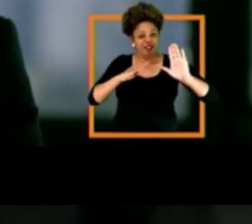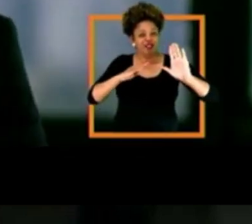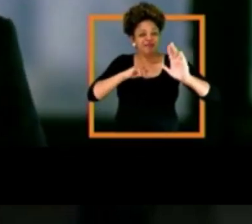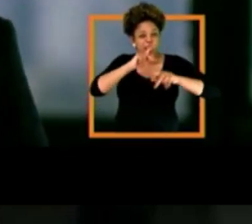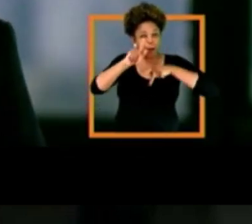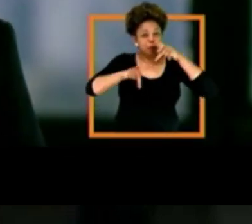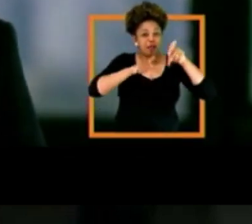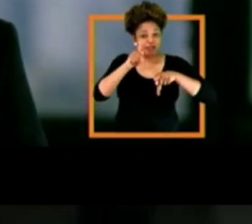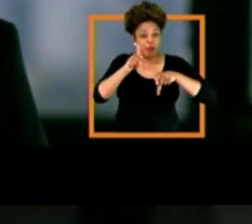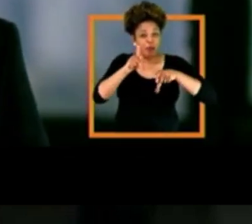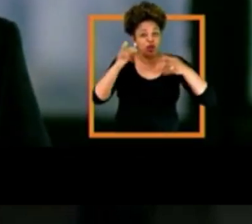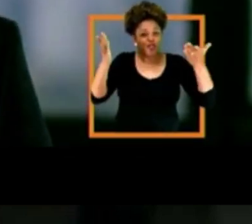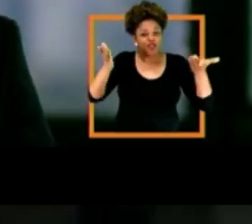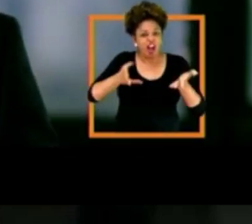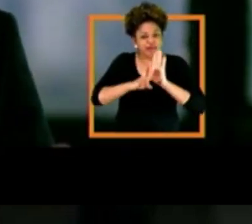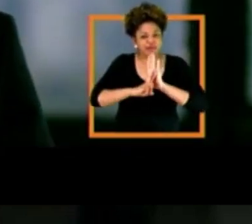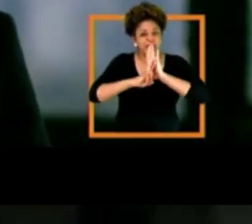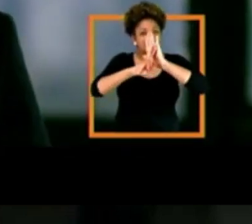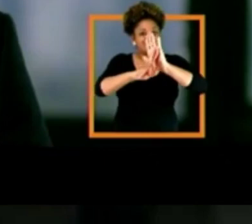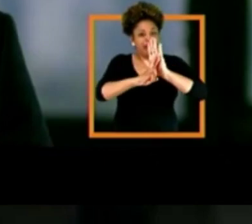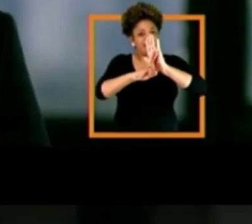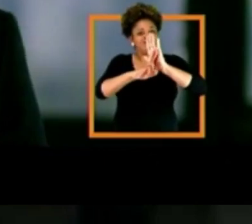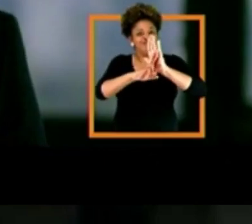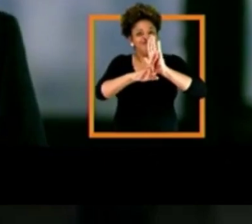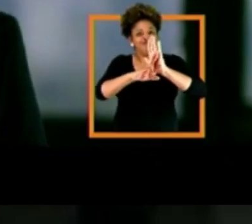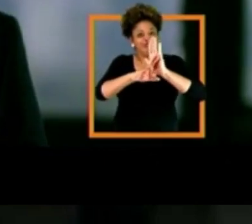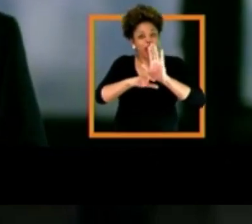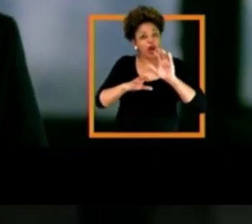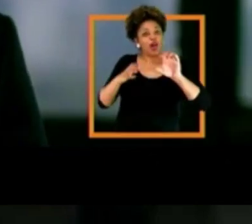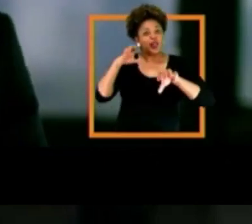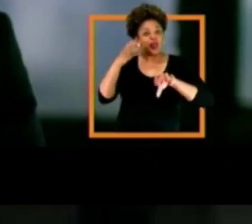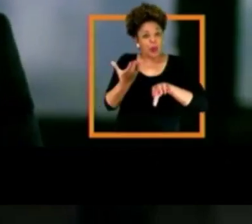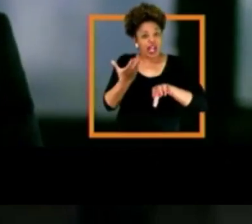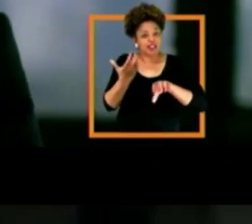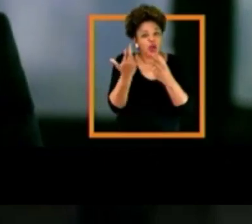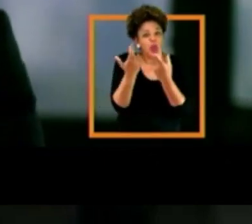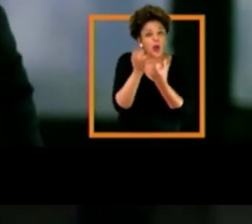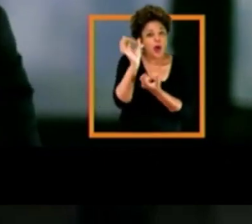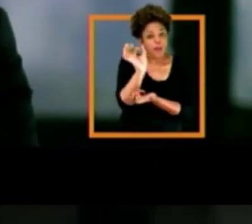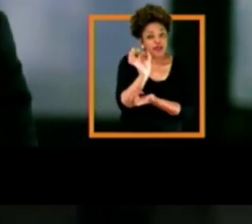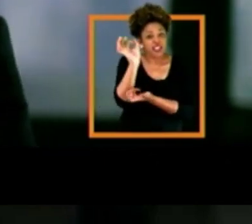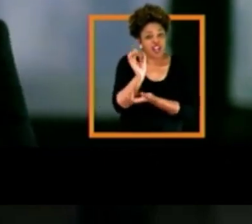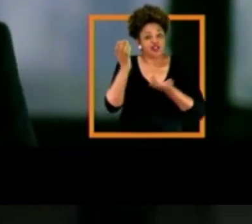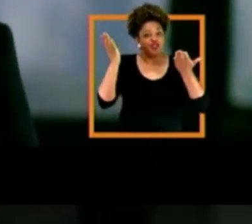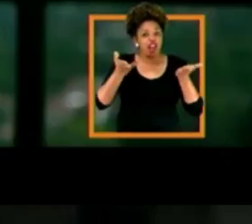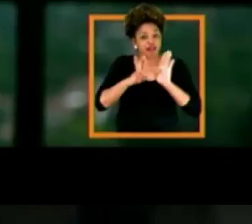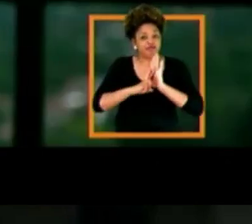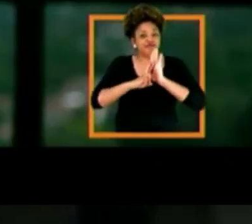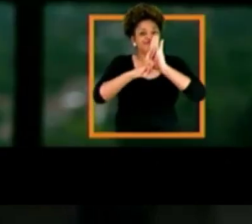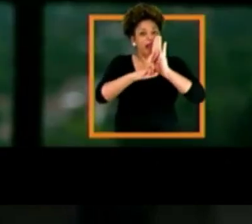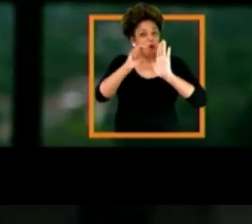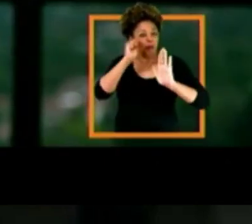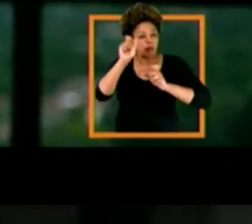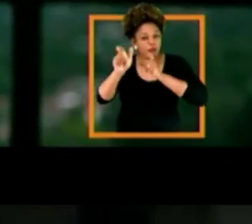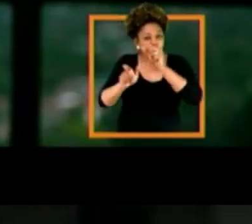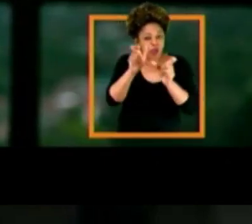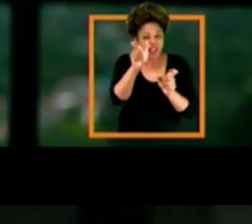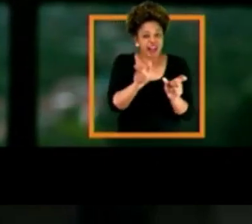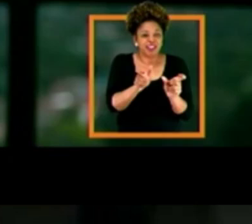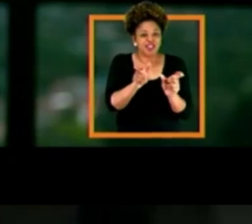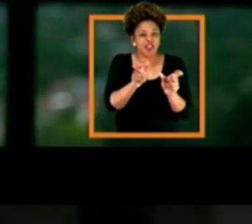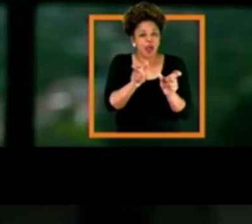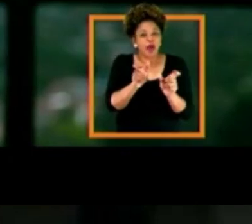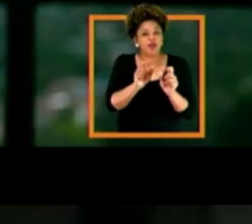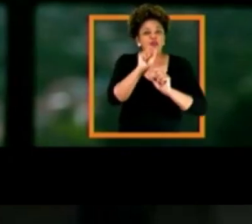metade da população brasileira. Já é hora delas serem representadas no Congresso Nacional nessa mesma proporção. Já é hora de termos uma